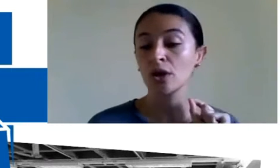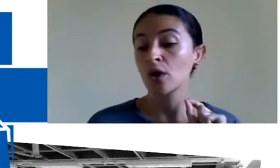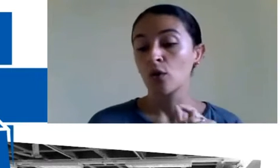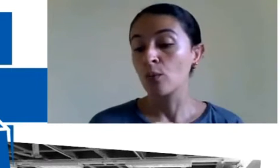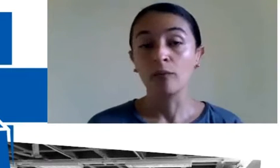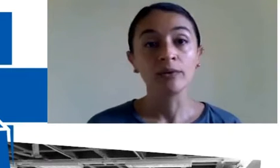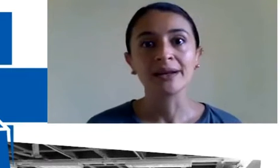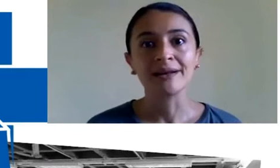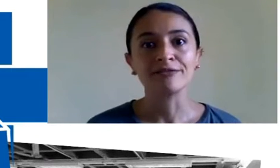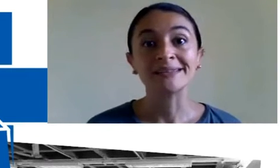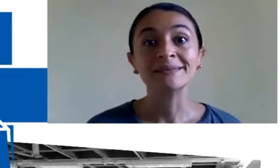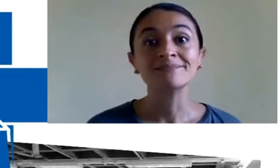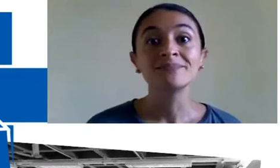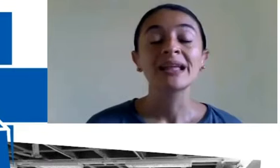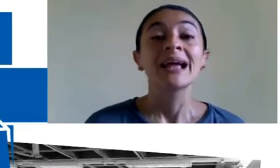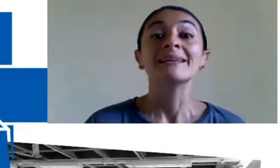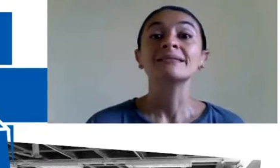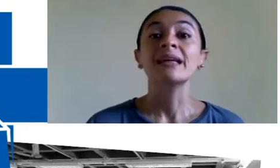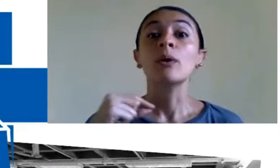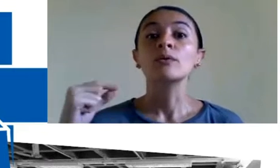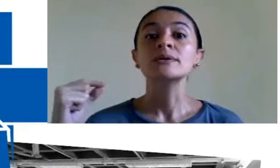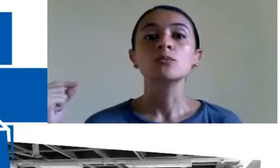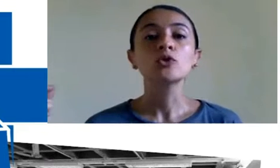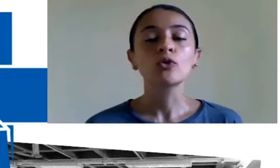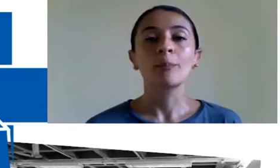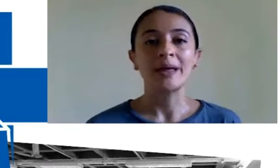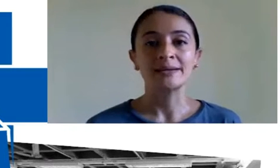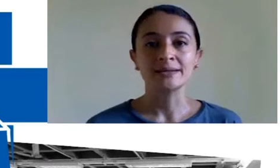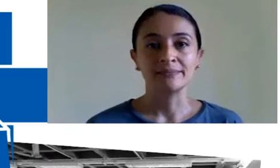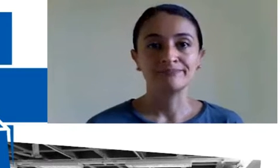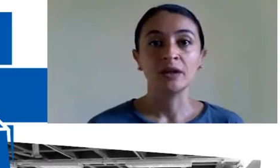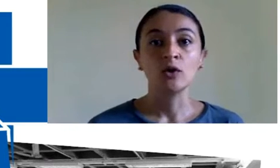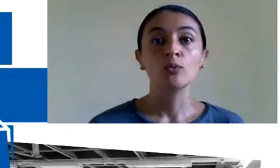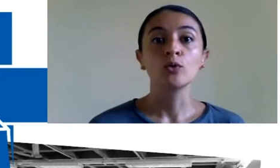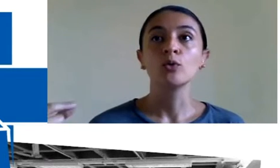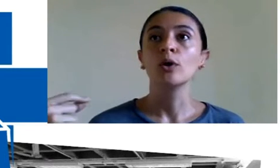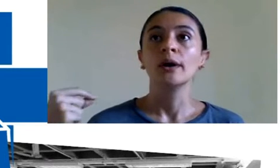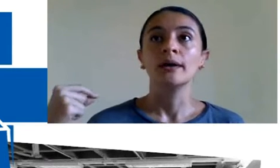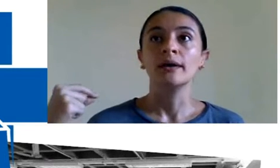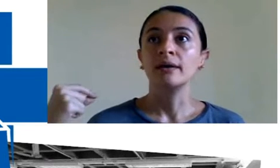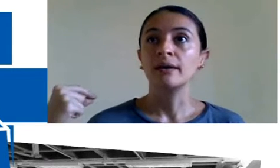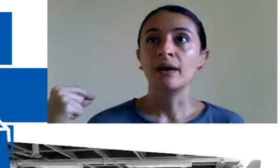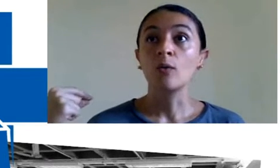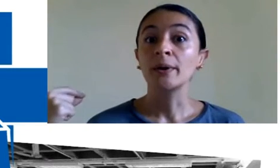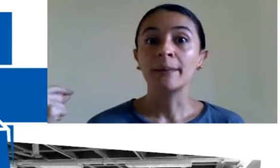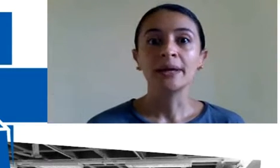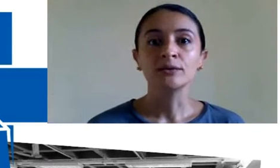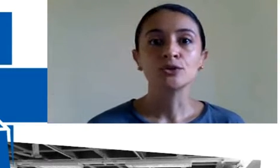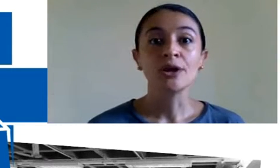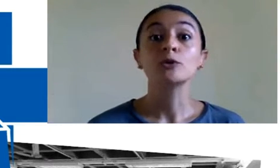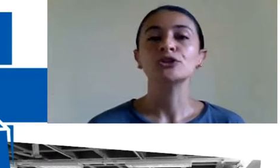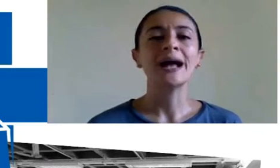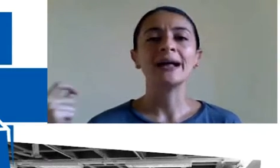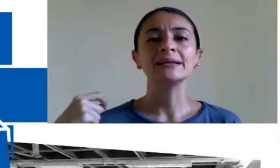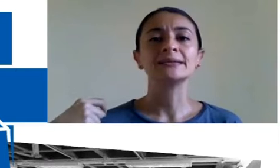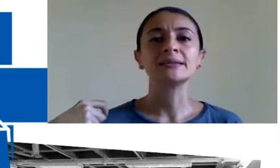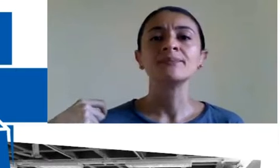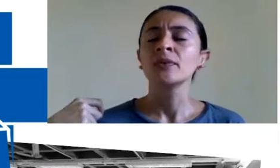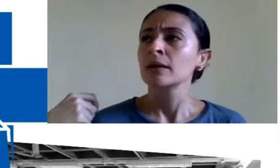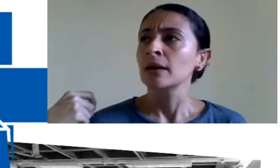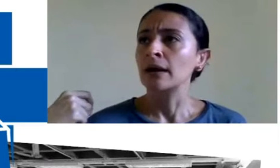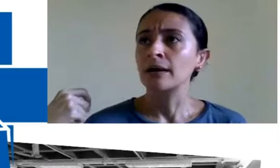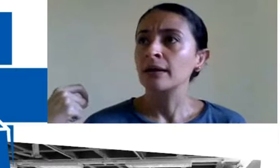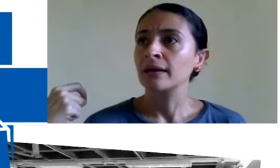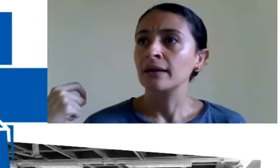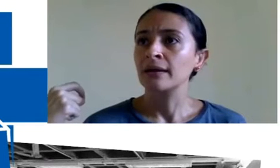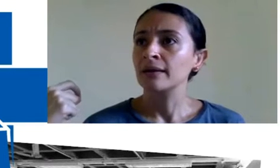dente, uma unha encravada, até uma coisa muito complexa, né, como acompanhamento de hemodiálise,